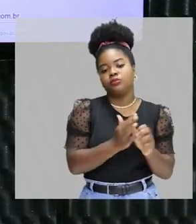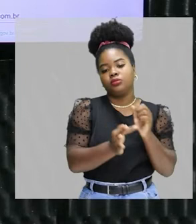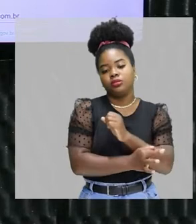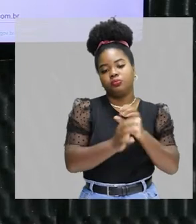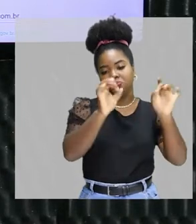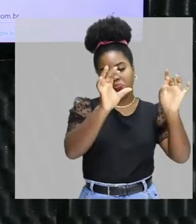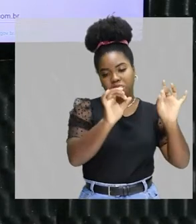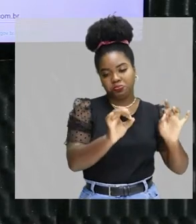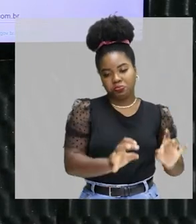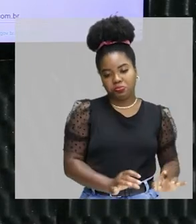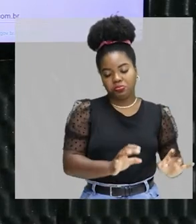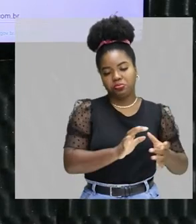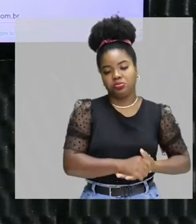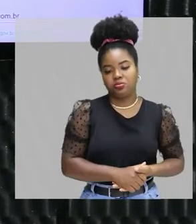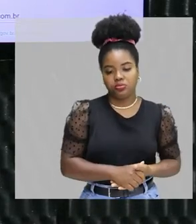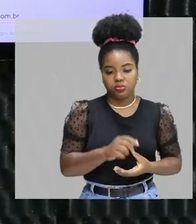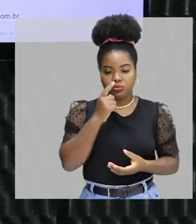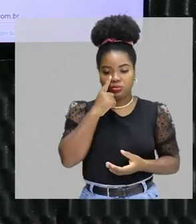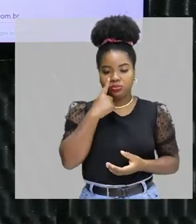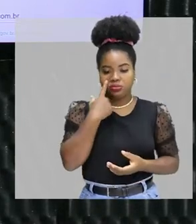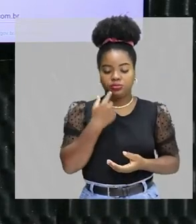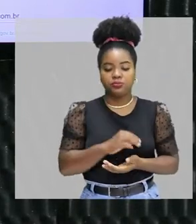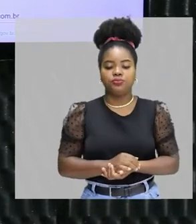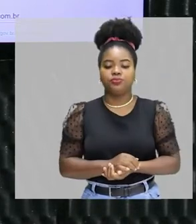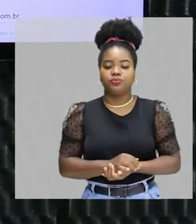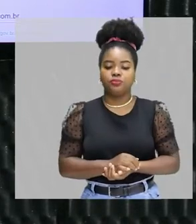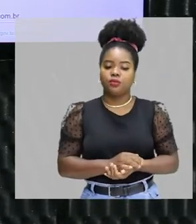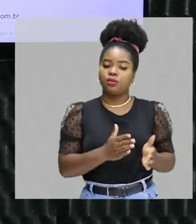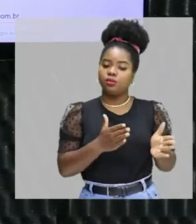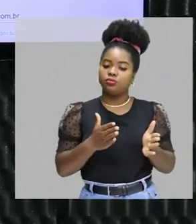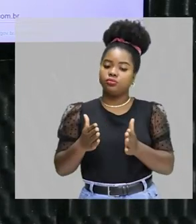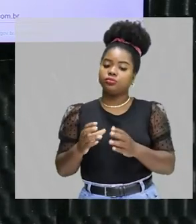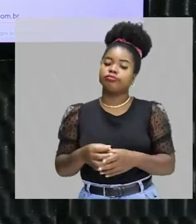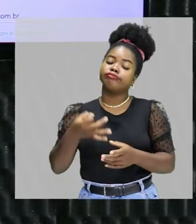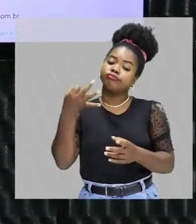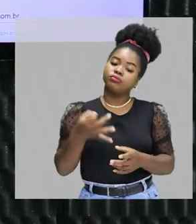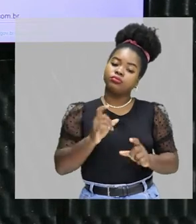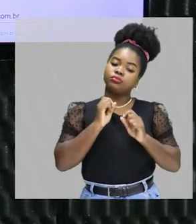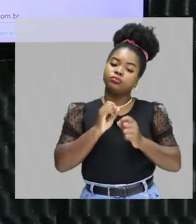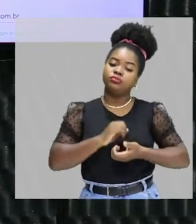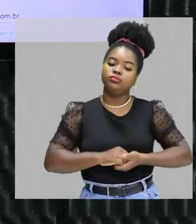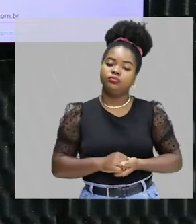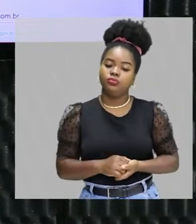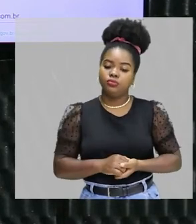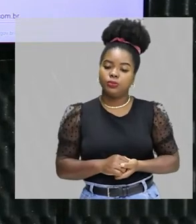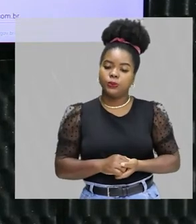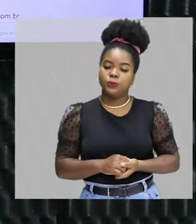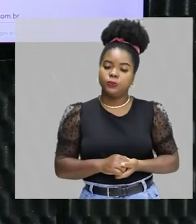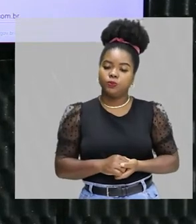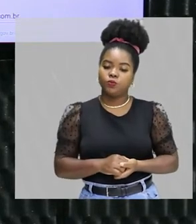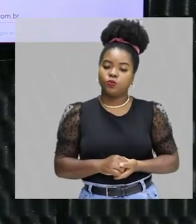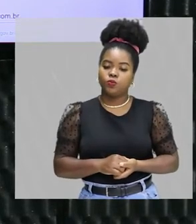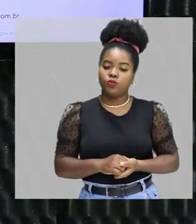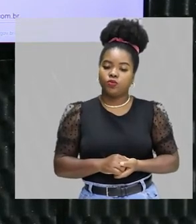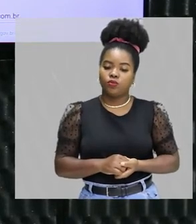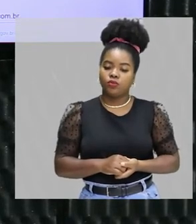específica desse procedimento, com certeza não foi em uma câmera